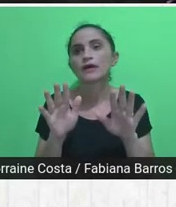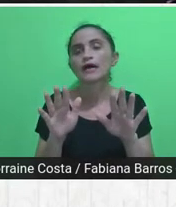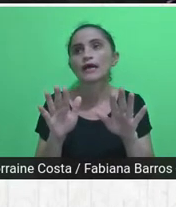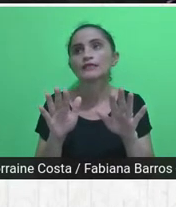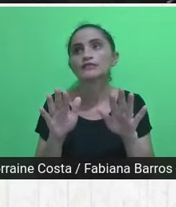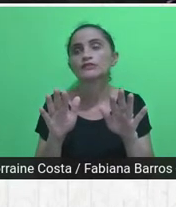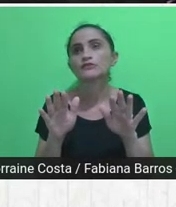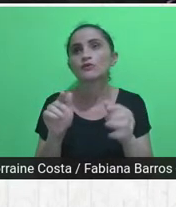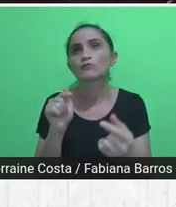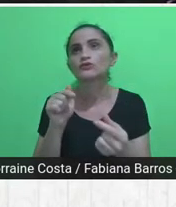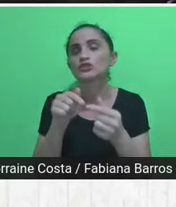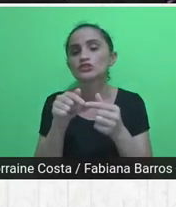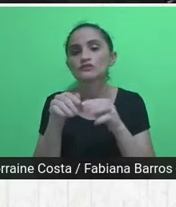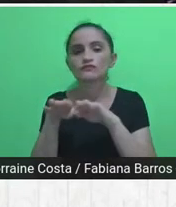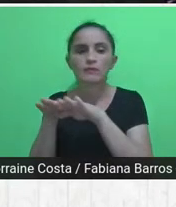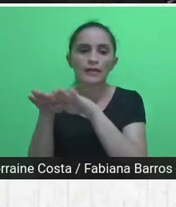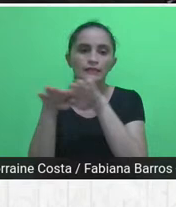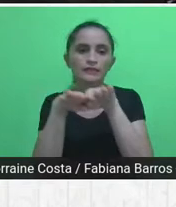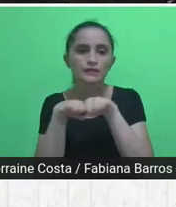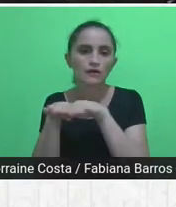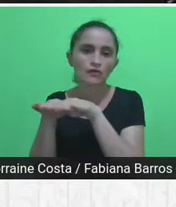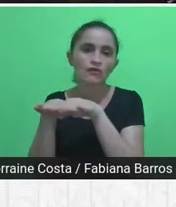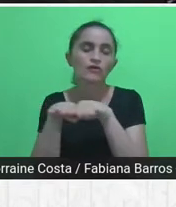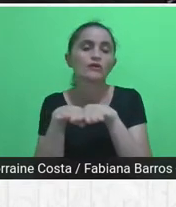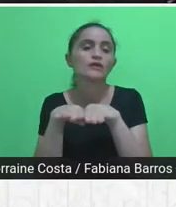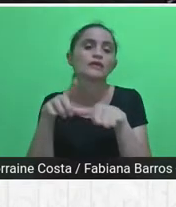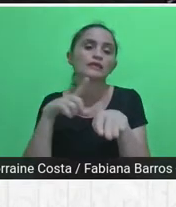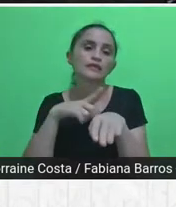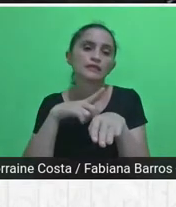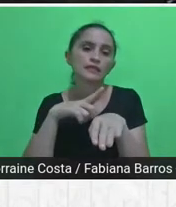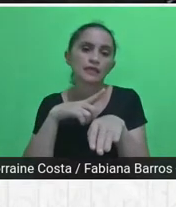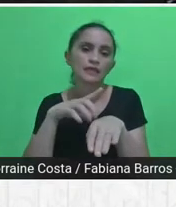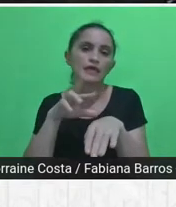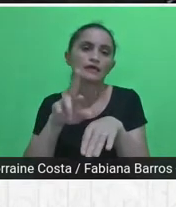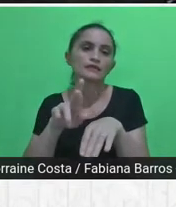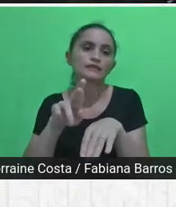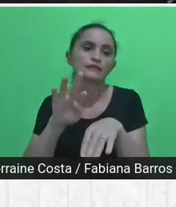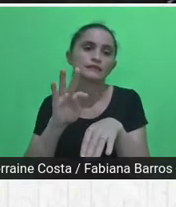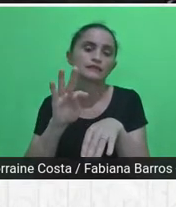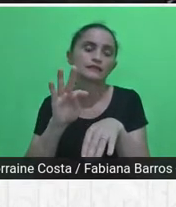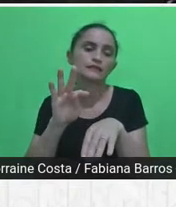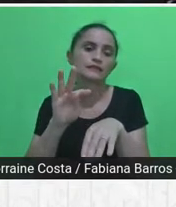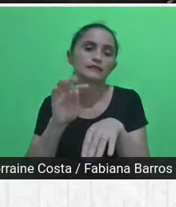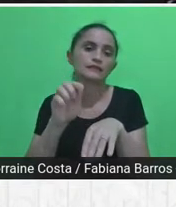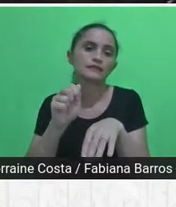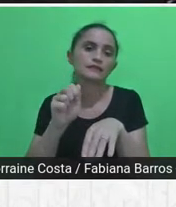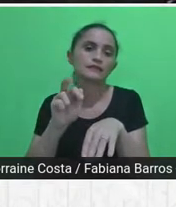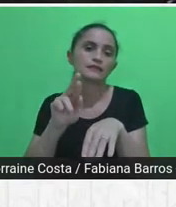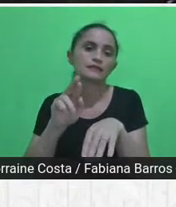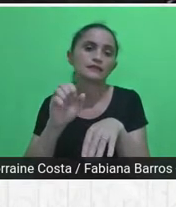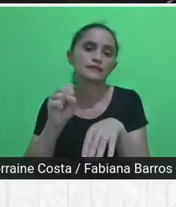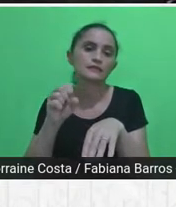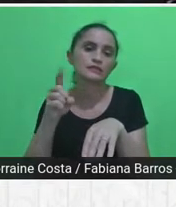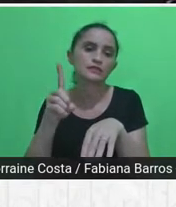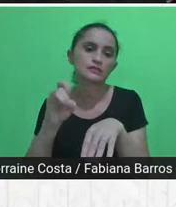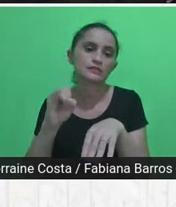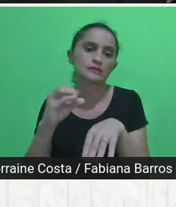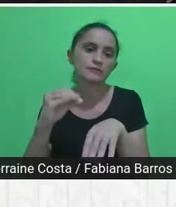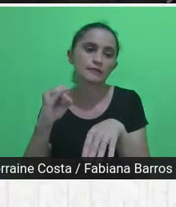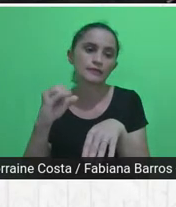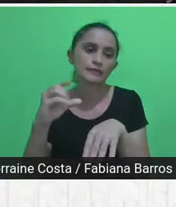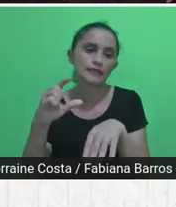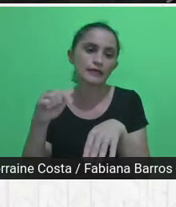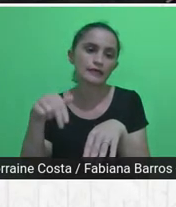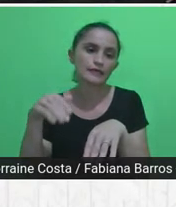transdisciplinaridade, mas no projeto o objetivo geral era implantar e é implantar um